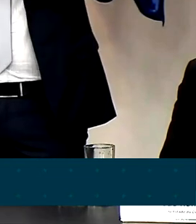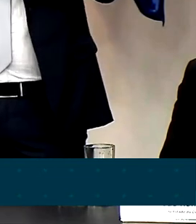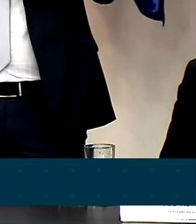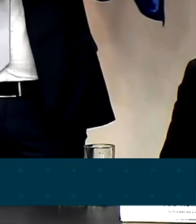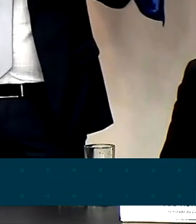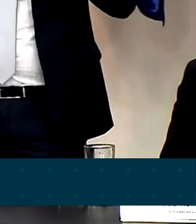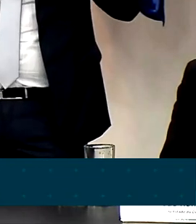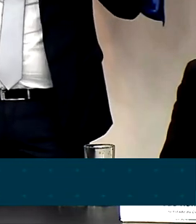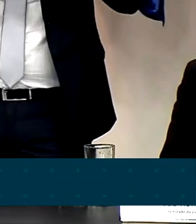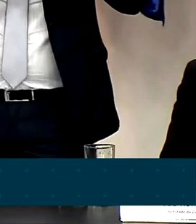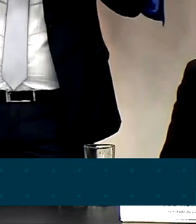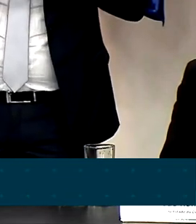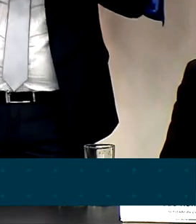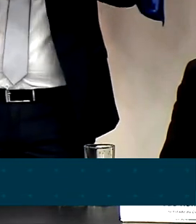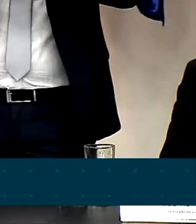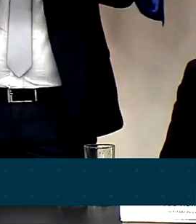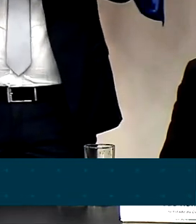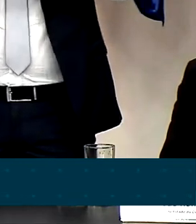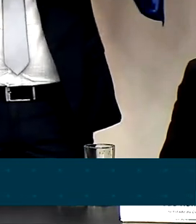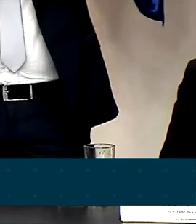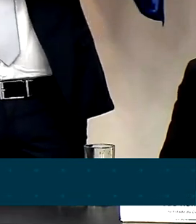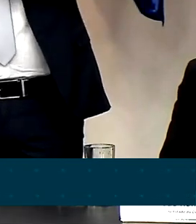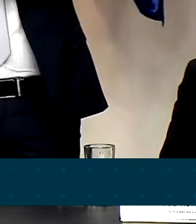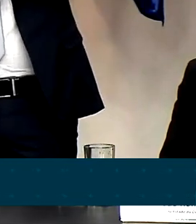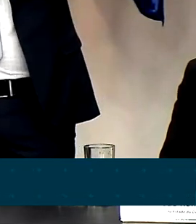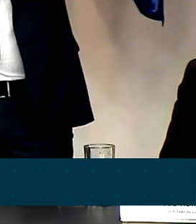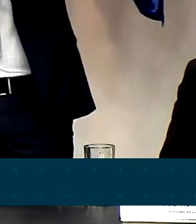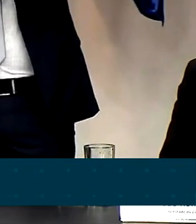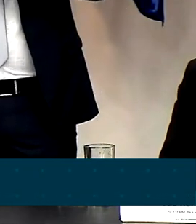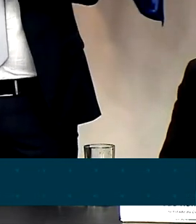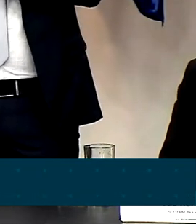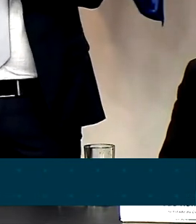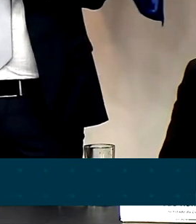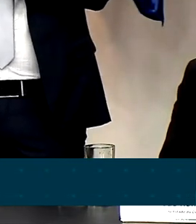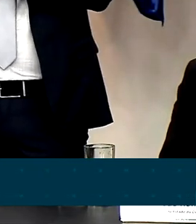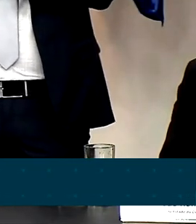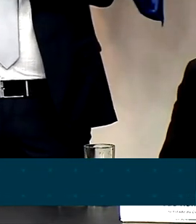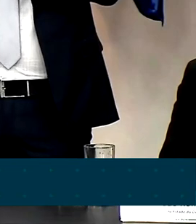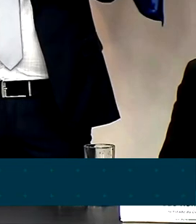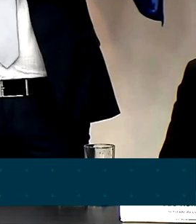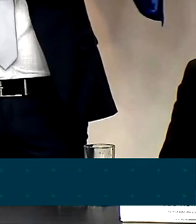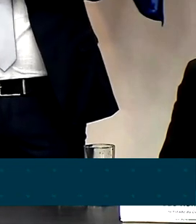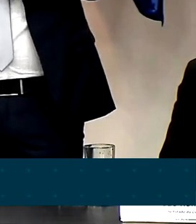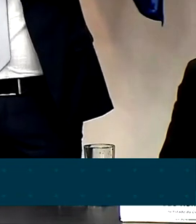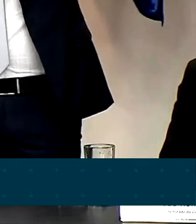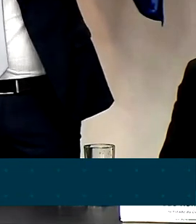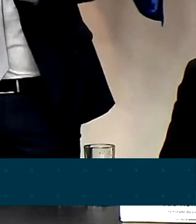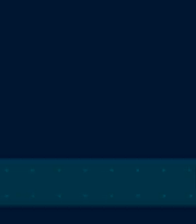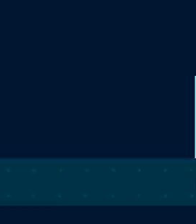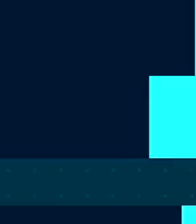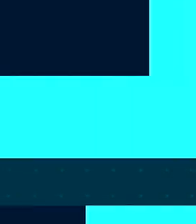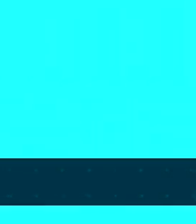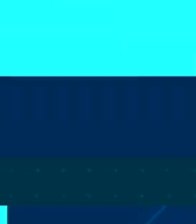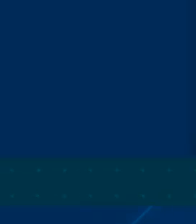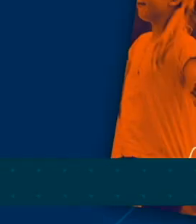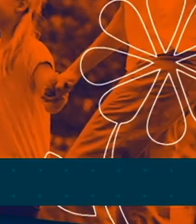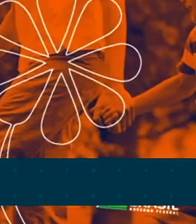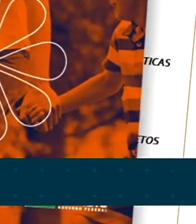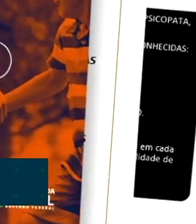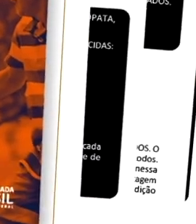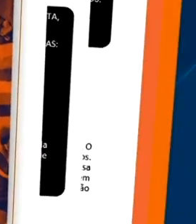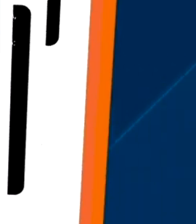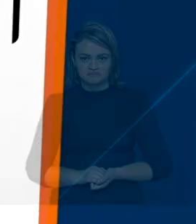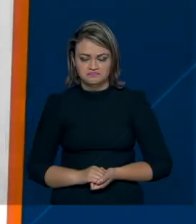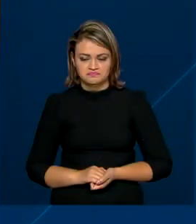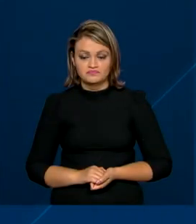operações que devem ocorrer cheguem realmente a quem tem que chegar. Uma cartilha